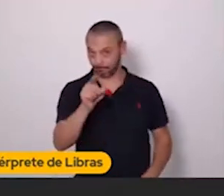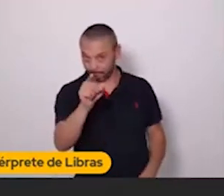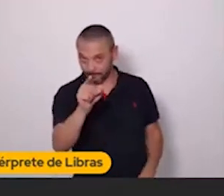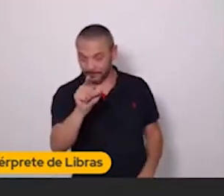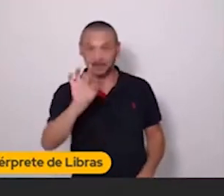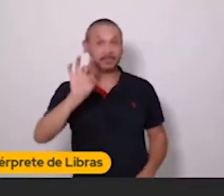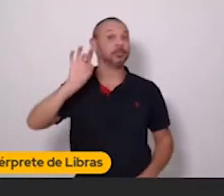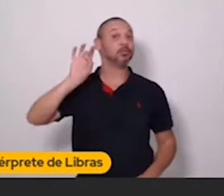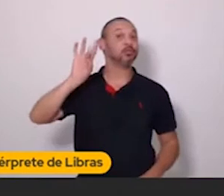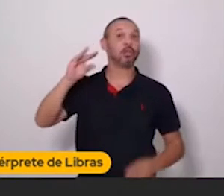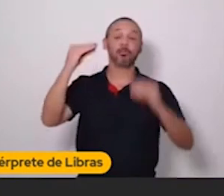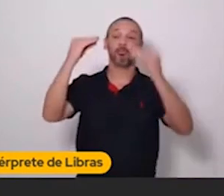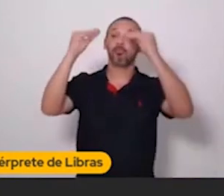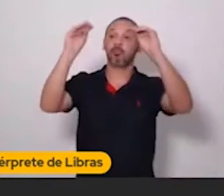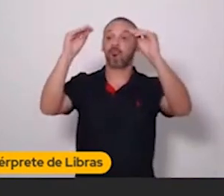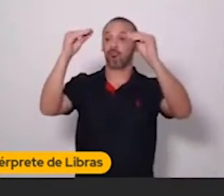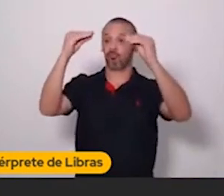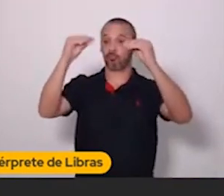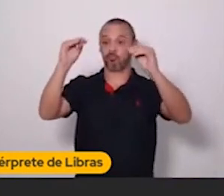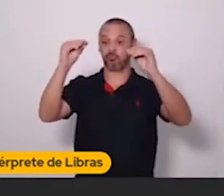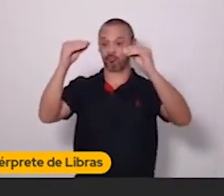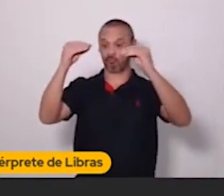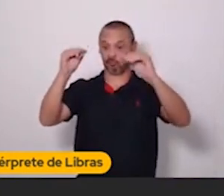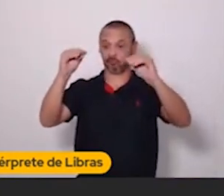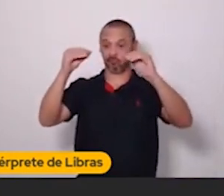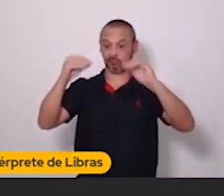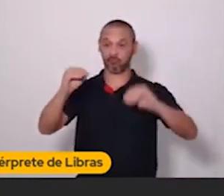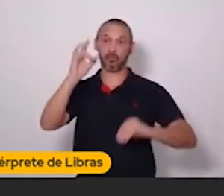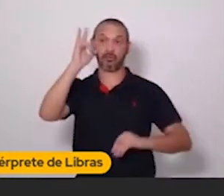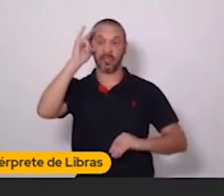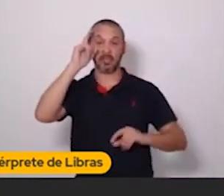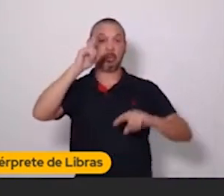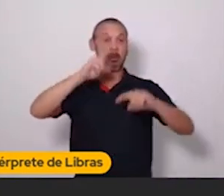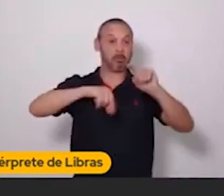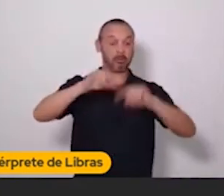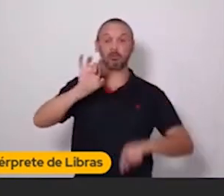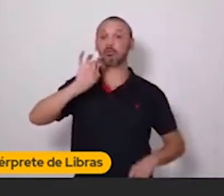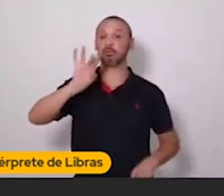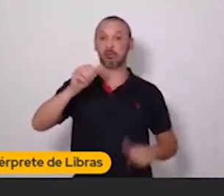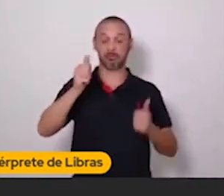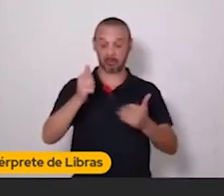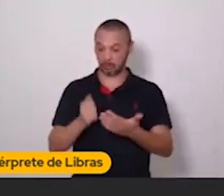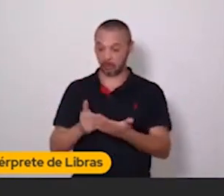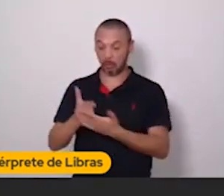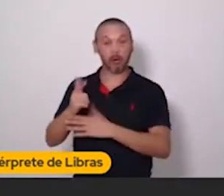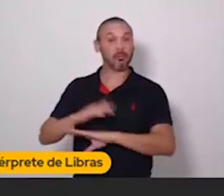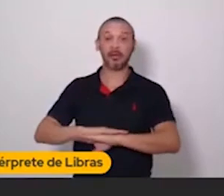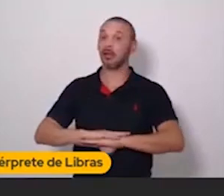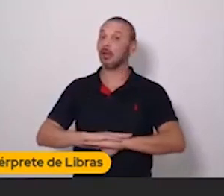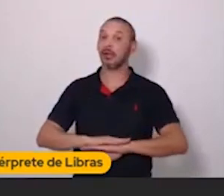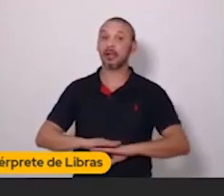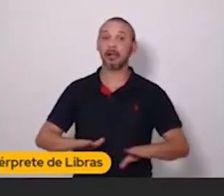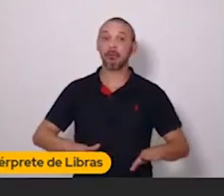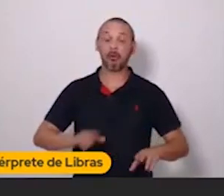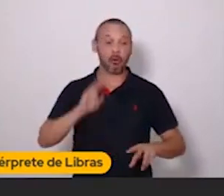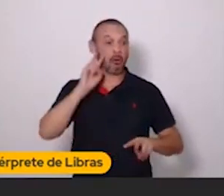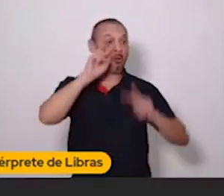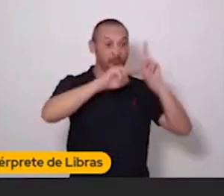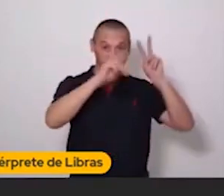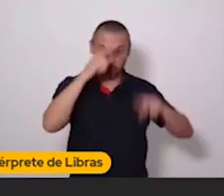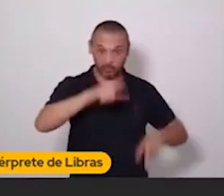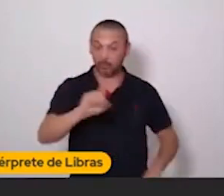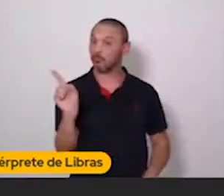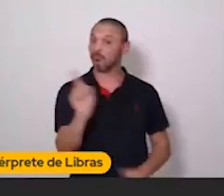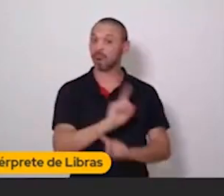posta a foto do produto, a pessoa vai até comprar o produto, ok, e acabou por aí. Quando você cria o conteúdo